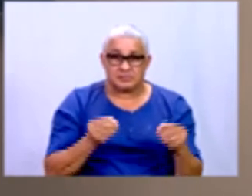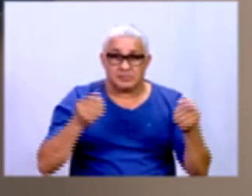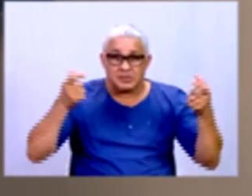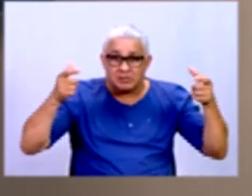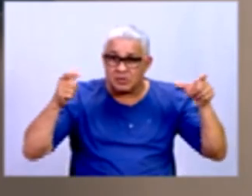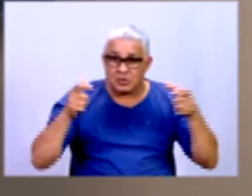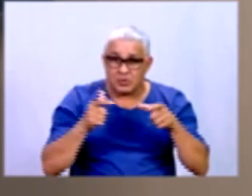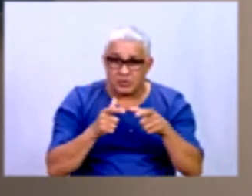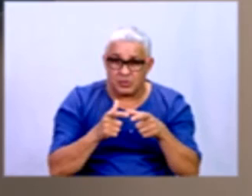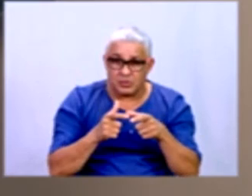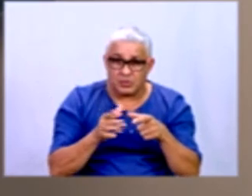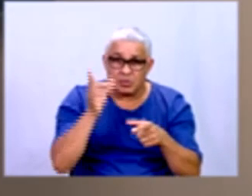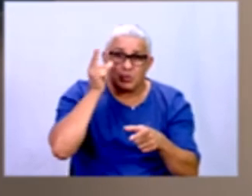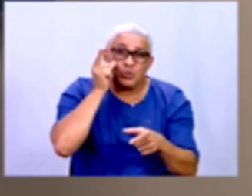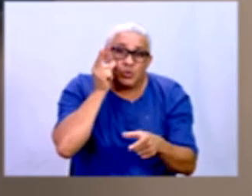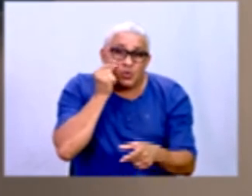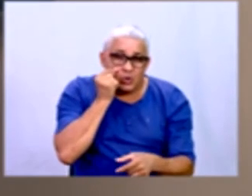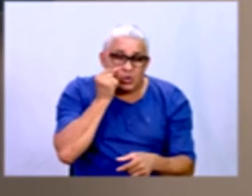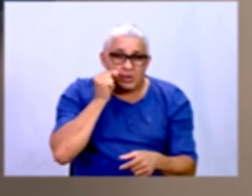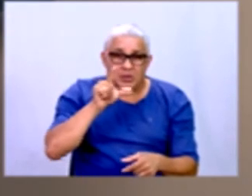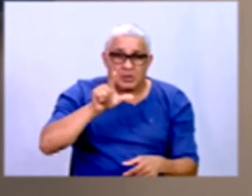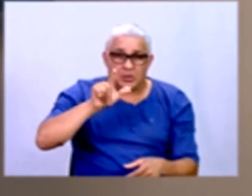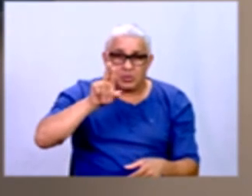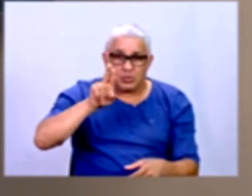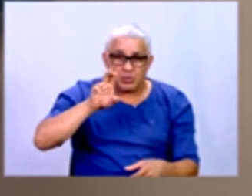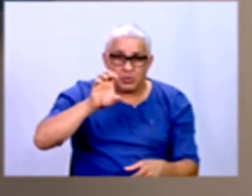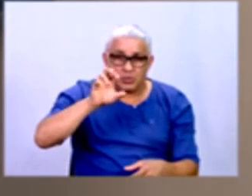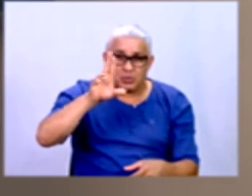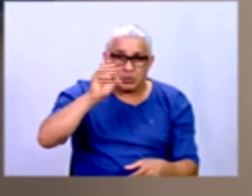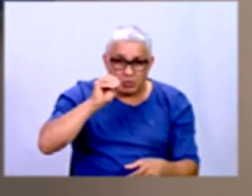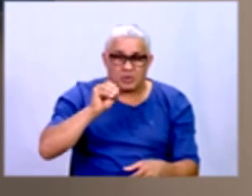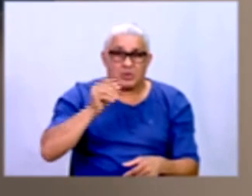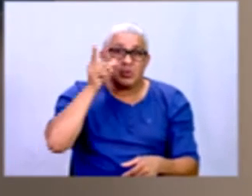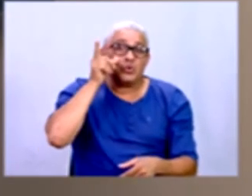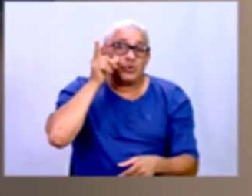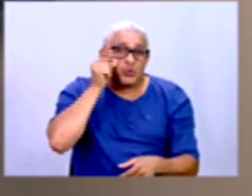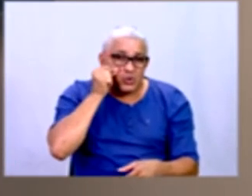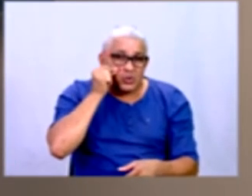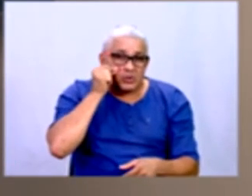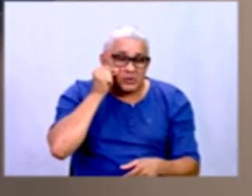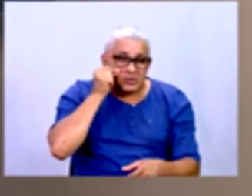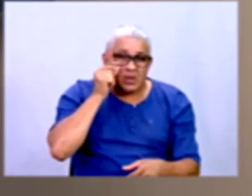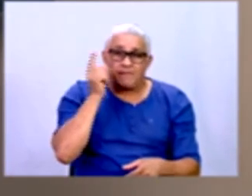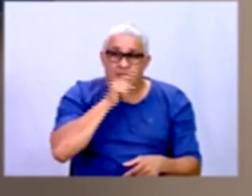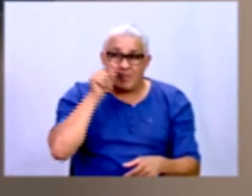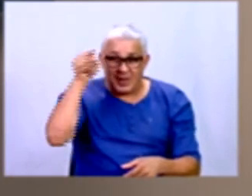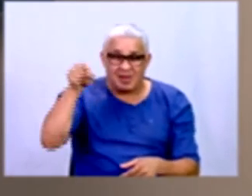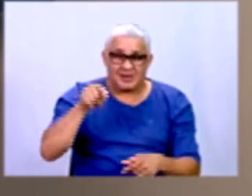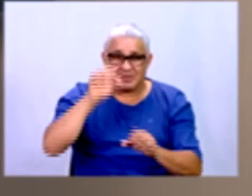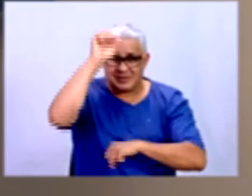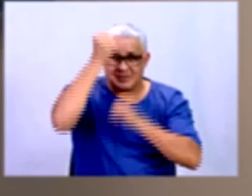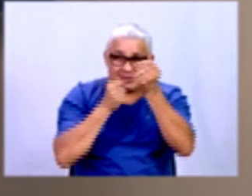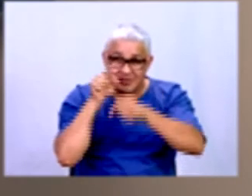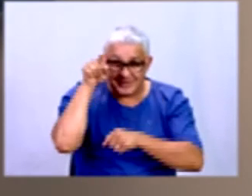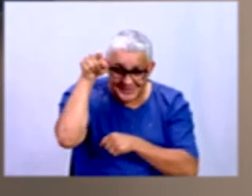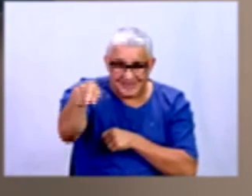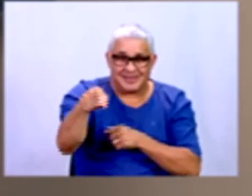o lucro, eu não sei porquê. E muitas vezes está lá na produção a falha. E ele não tem conhecimento disso. Então,